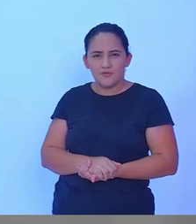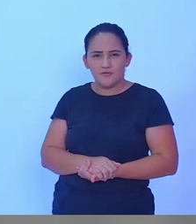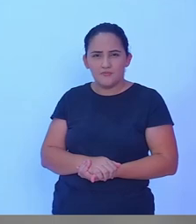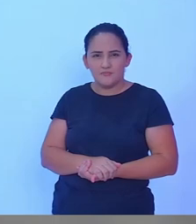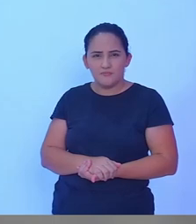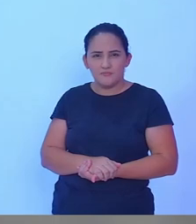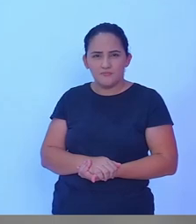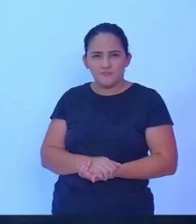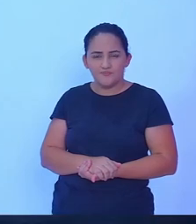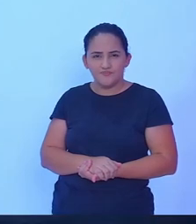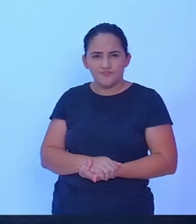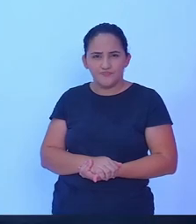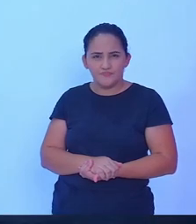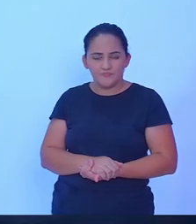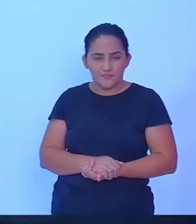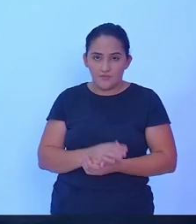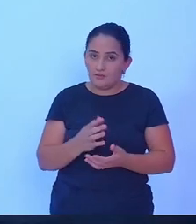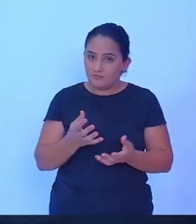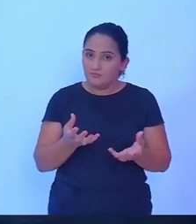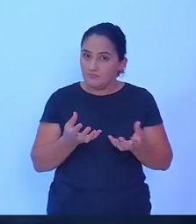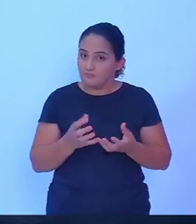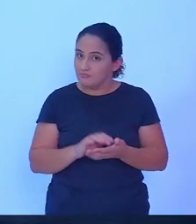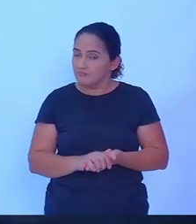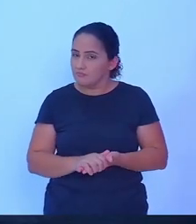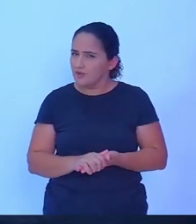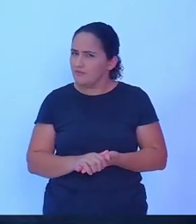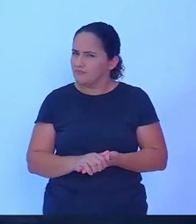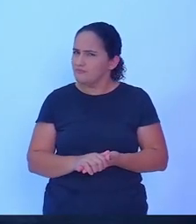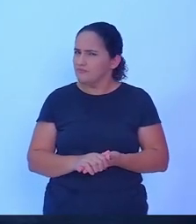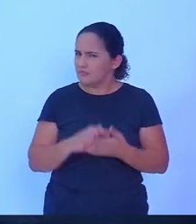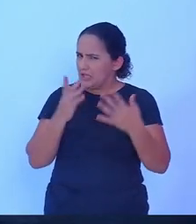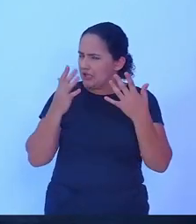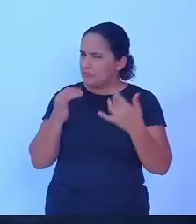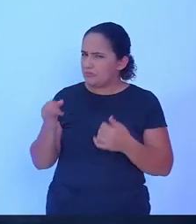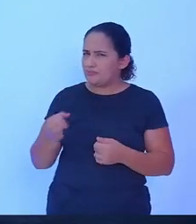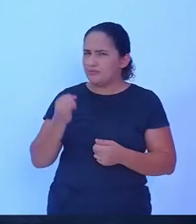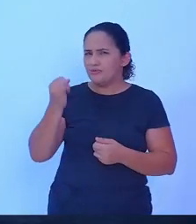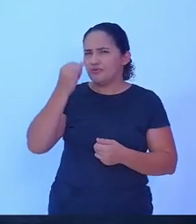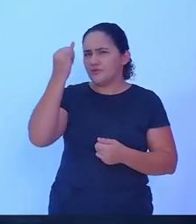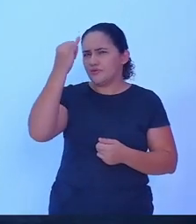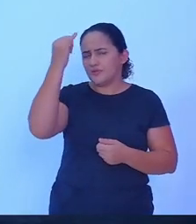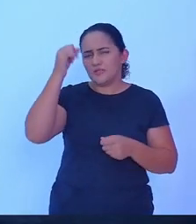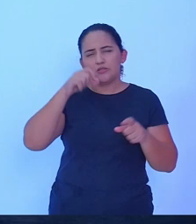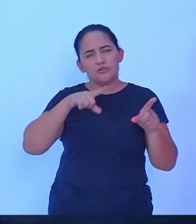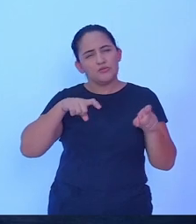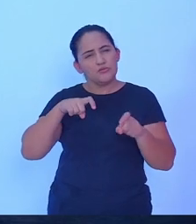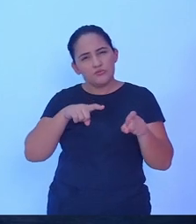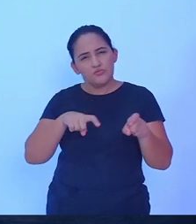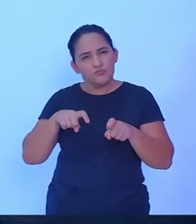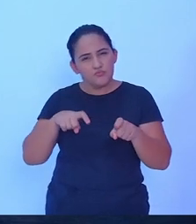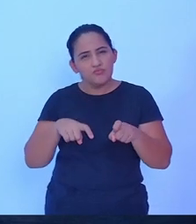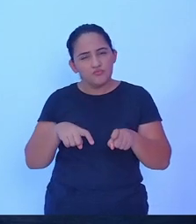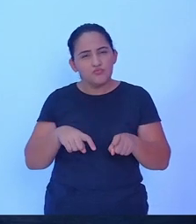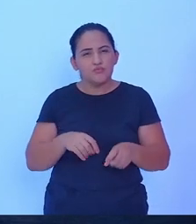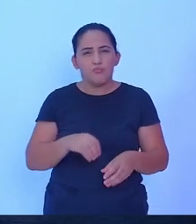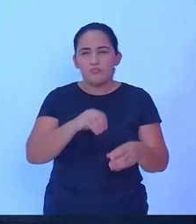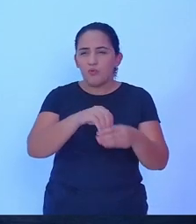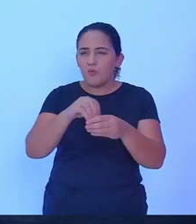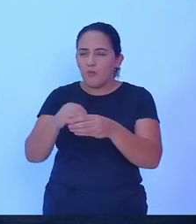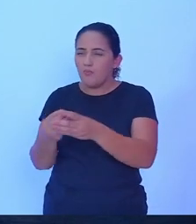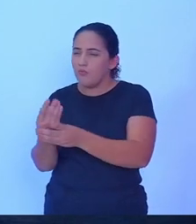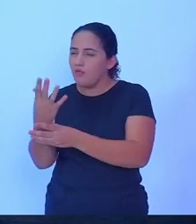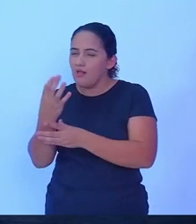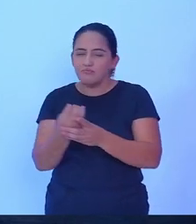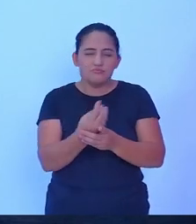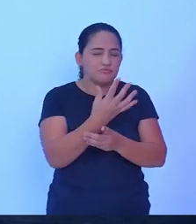Quero aqui dizer da importância da nossa agricultura, agricultura essa que